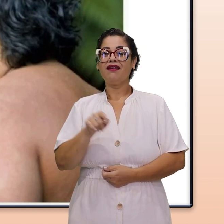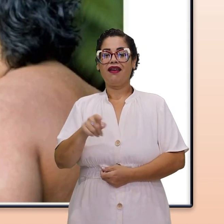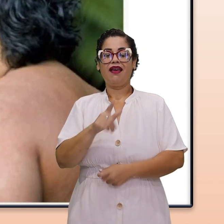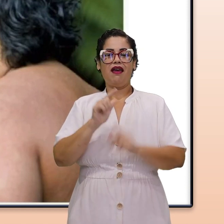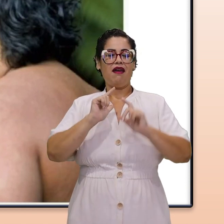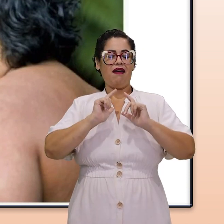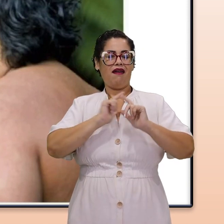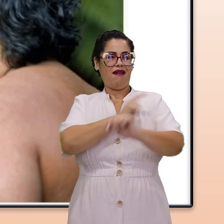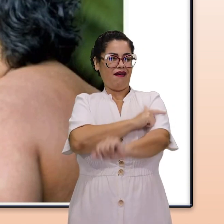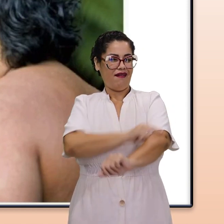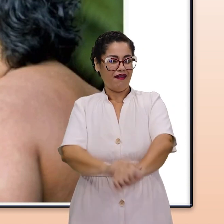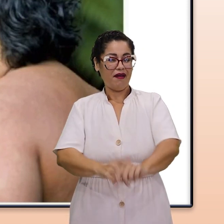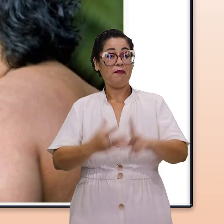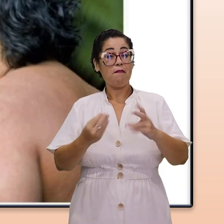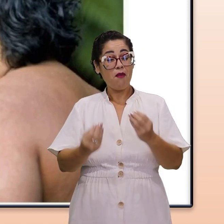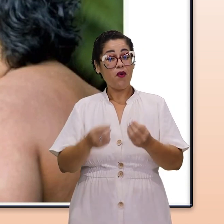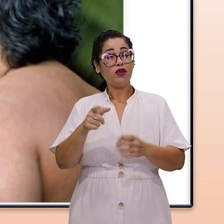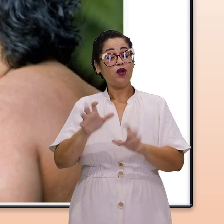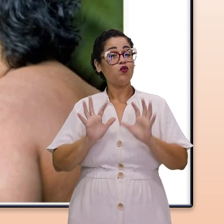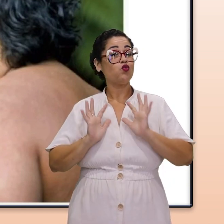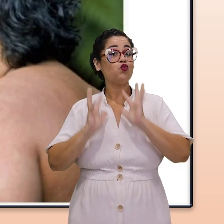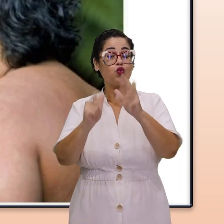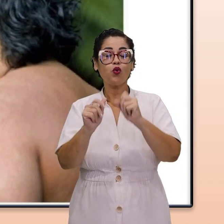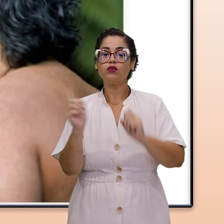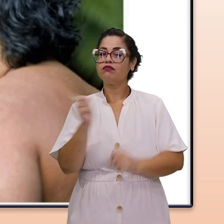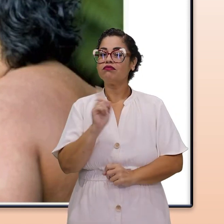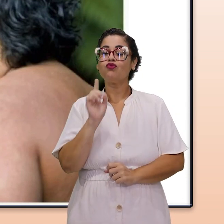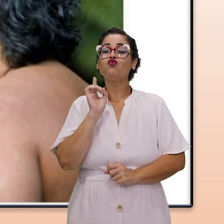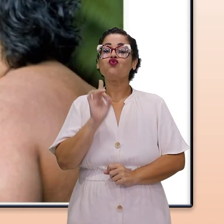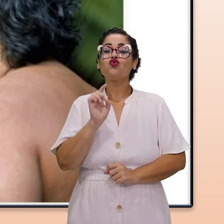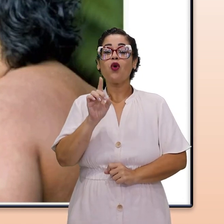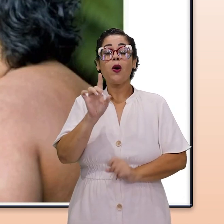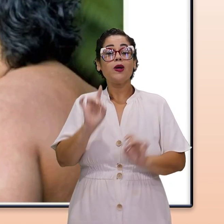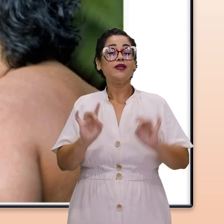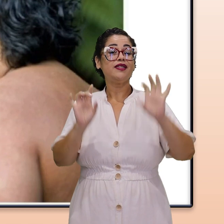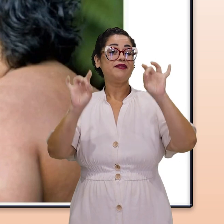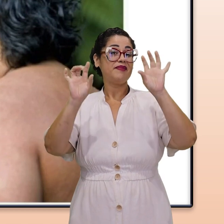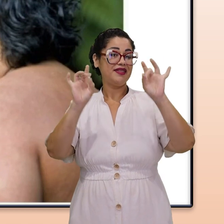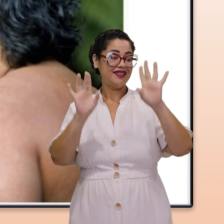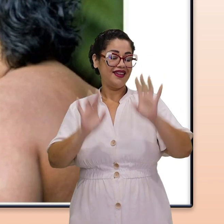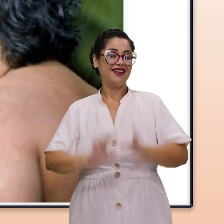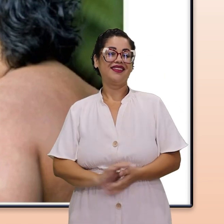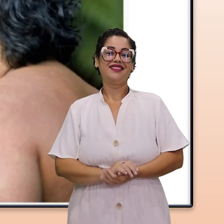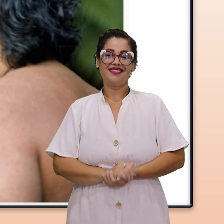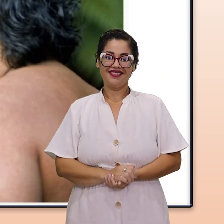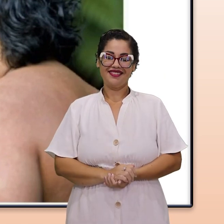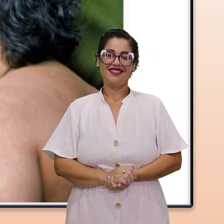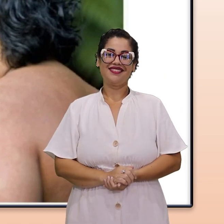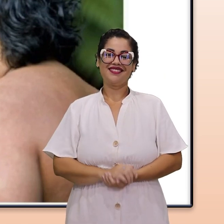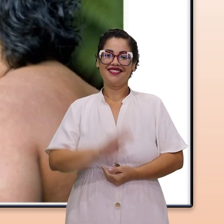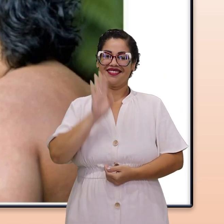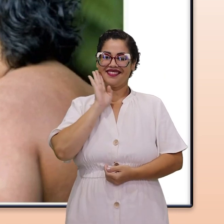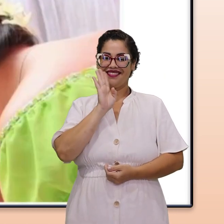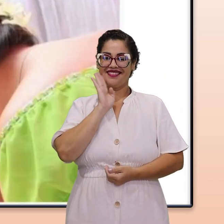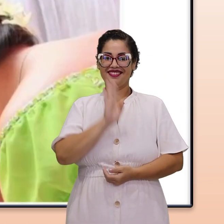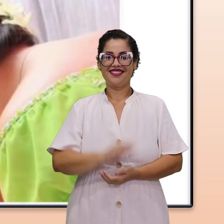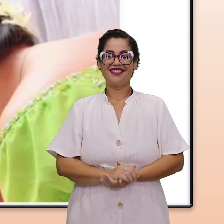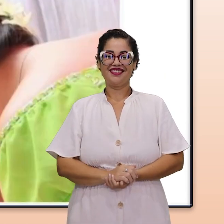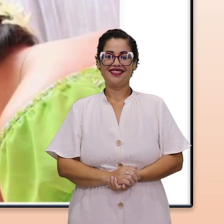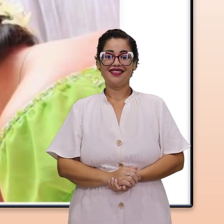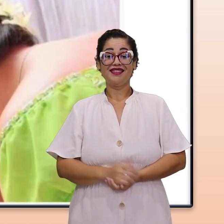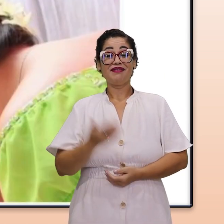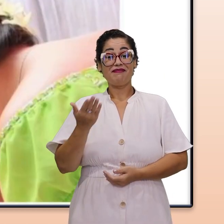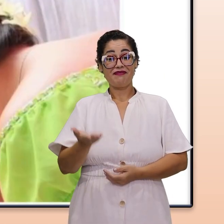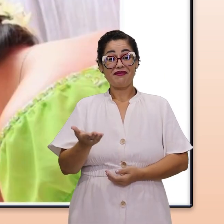E é uma honra que só não é estendida a todos. Só aos especiais, pessoal. Legal, né?